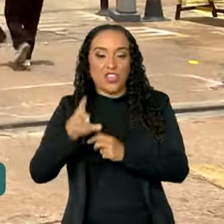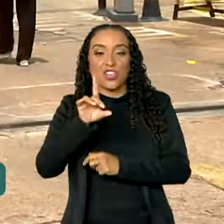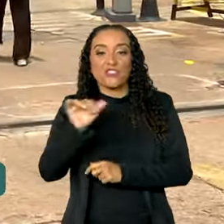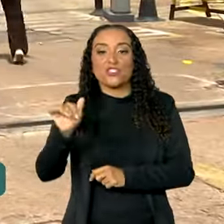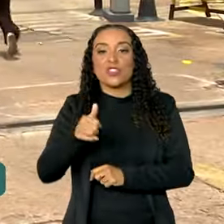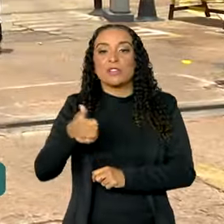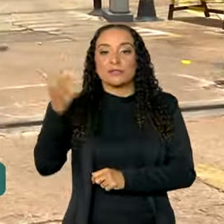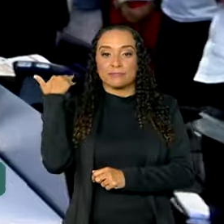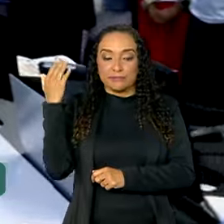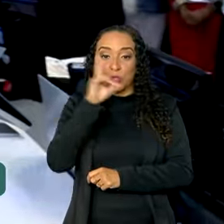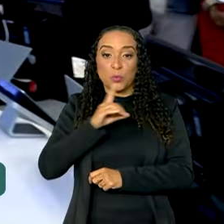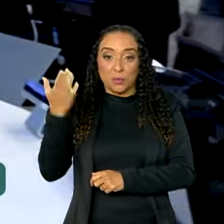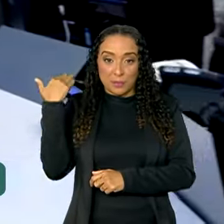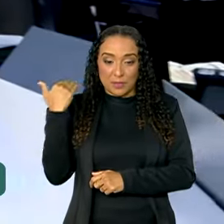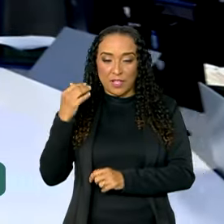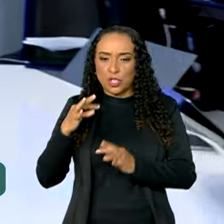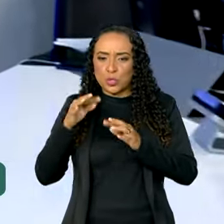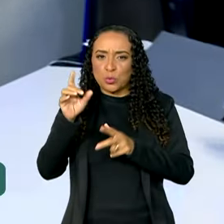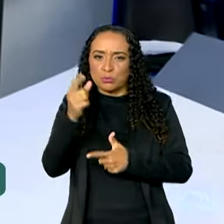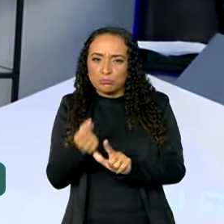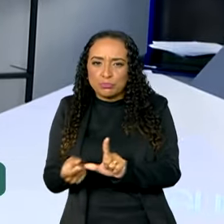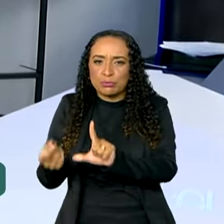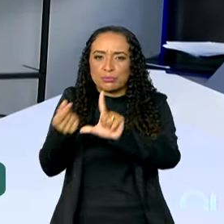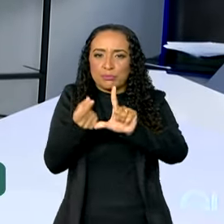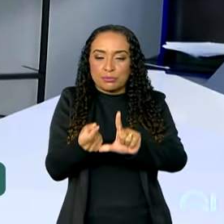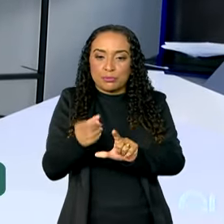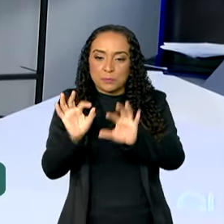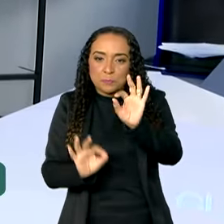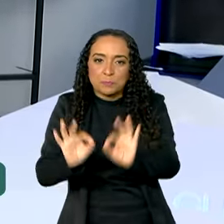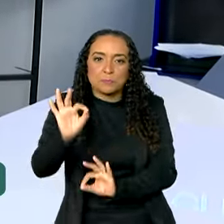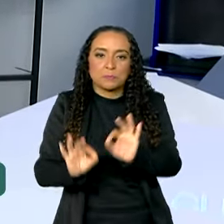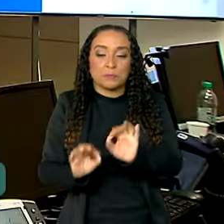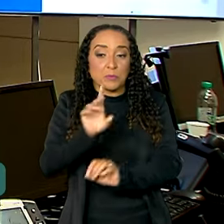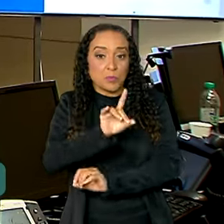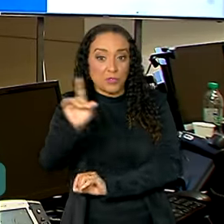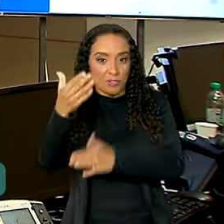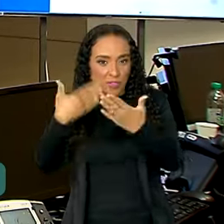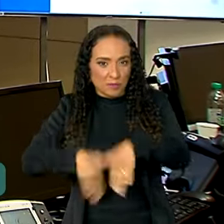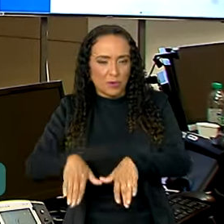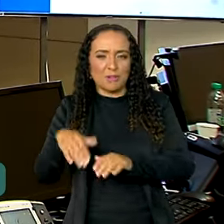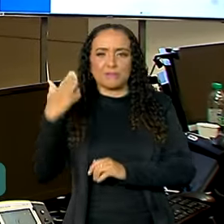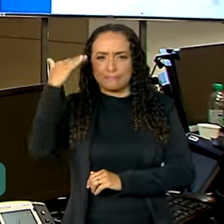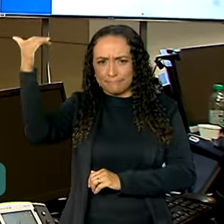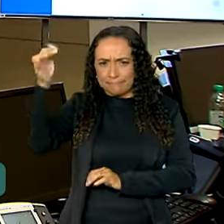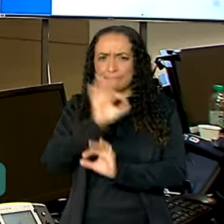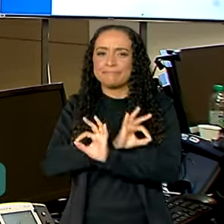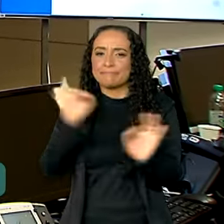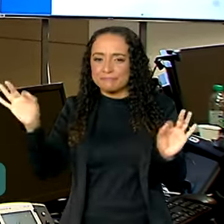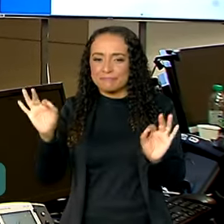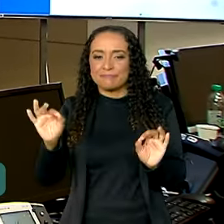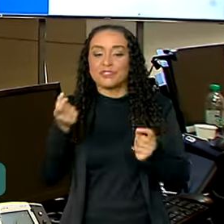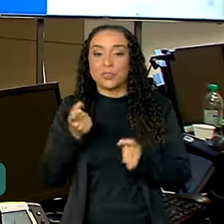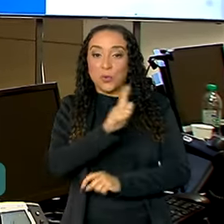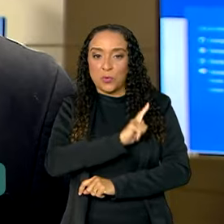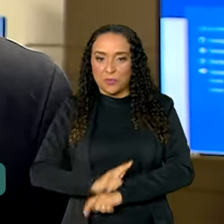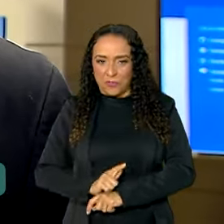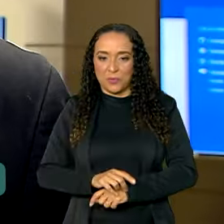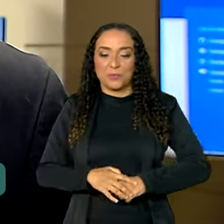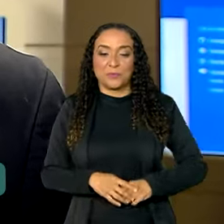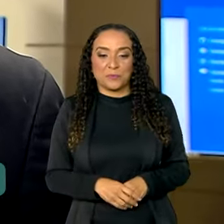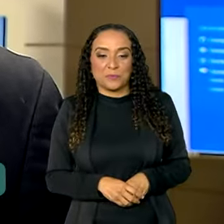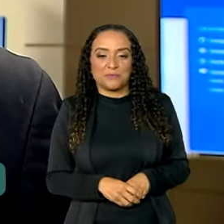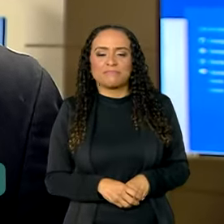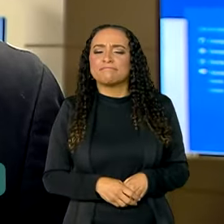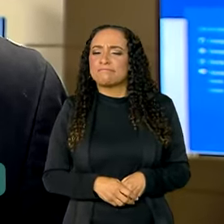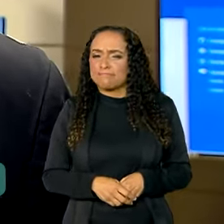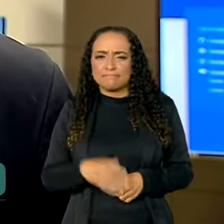no domingo passado e toda a logística implementada para o exame foi um sucesso de acordo com o governo. Foi